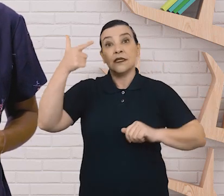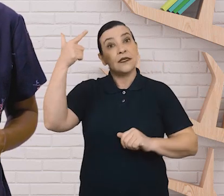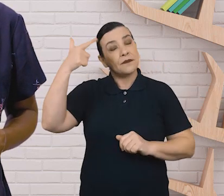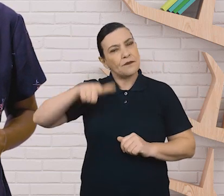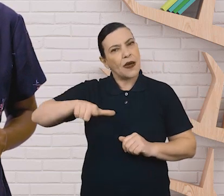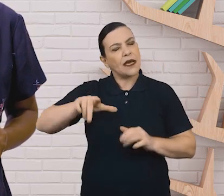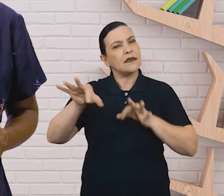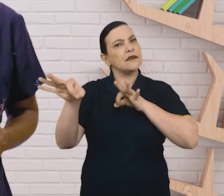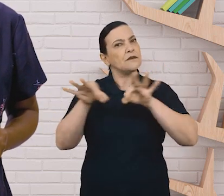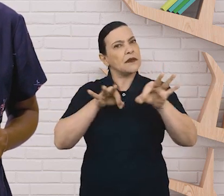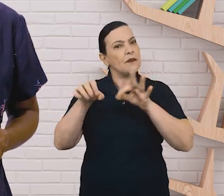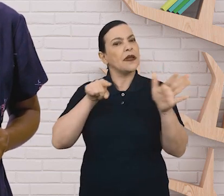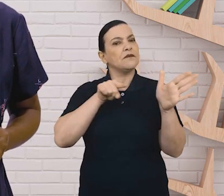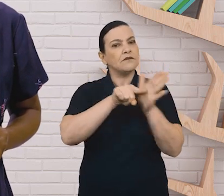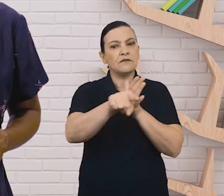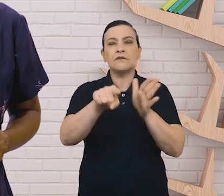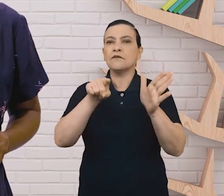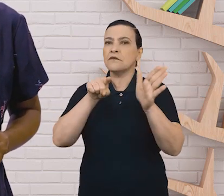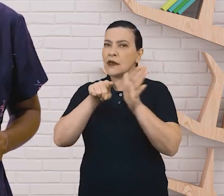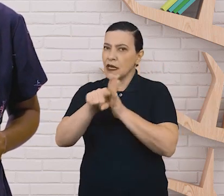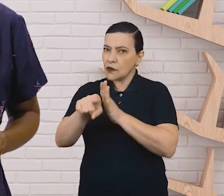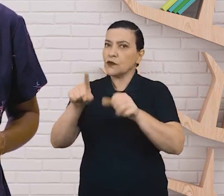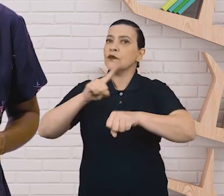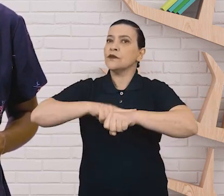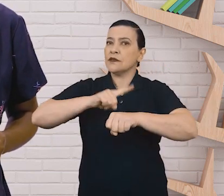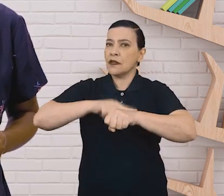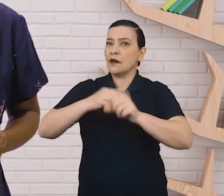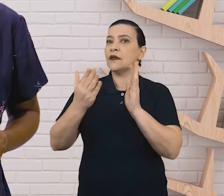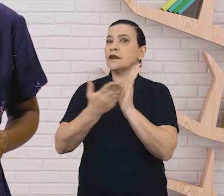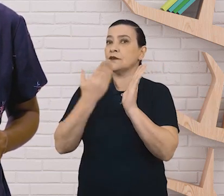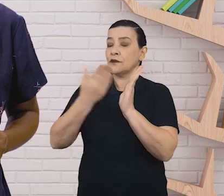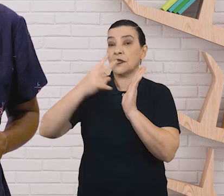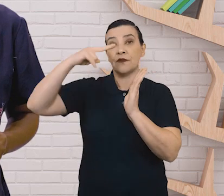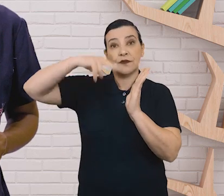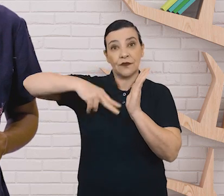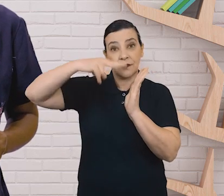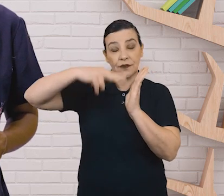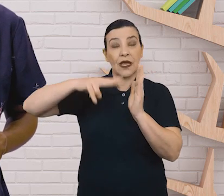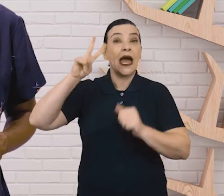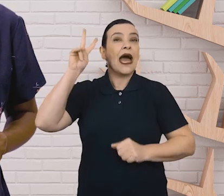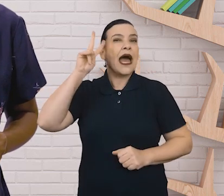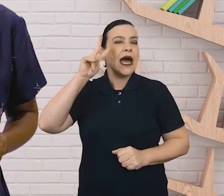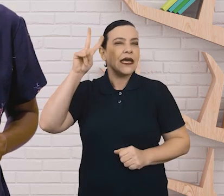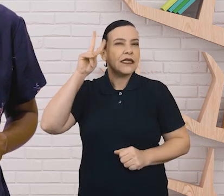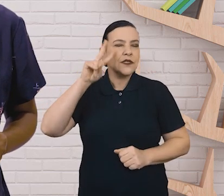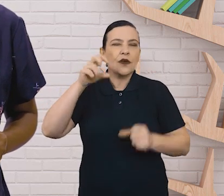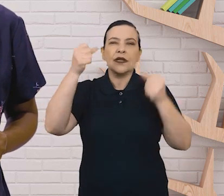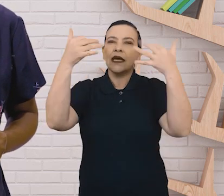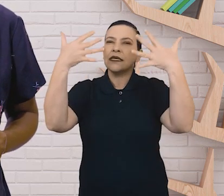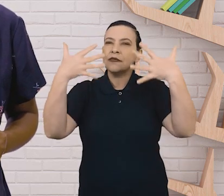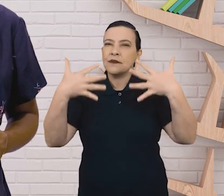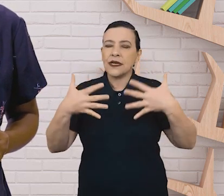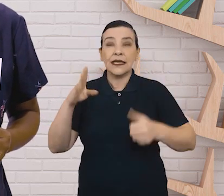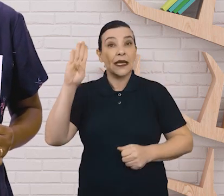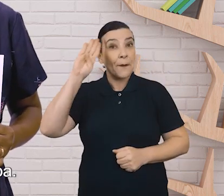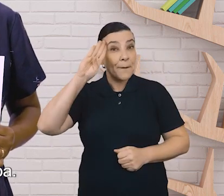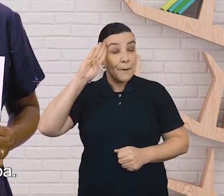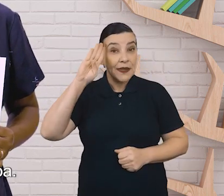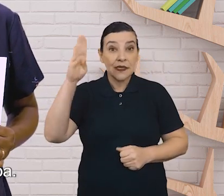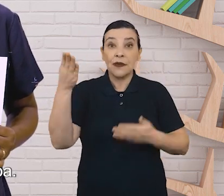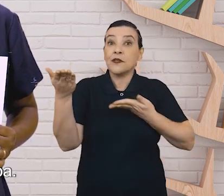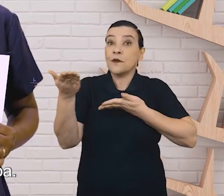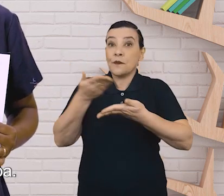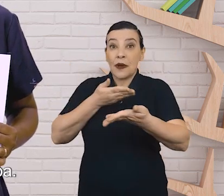prepare perguntas que poderão ser feitas aos alunos durante a leitura. A história do livro é contada principalmente pela interação